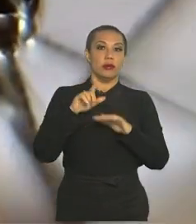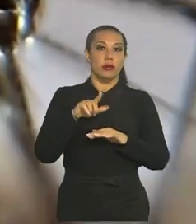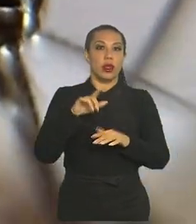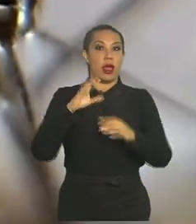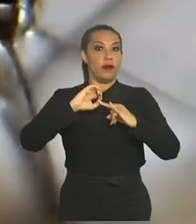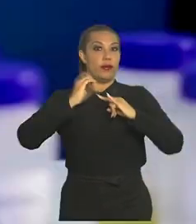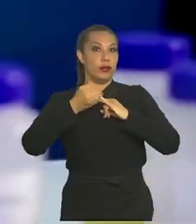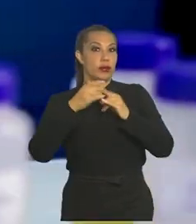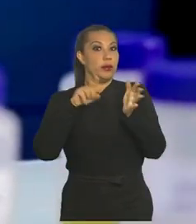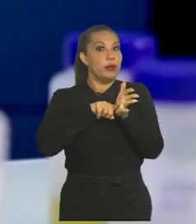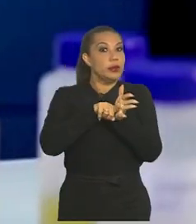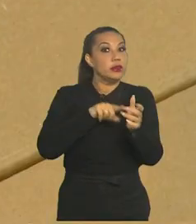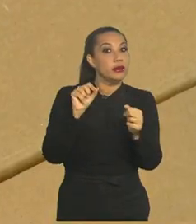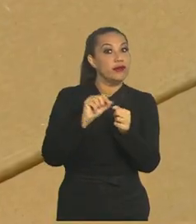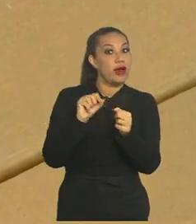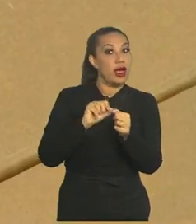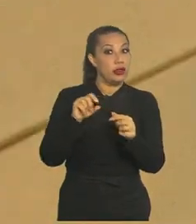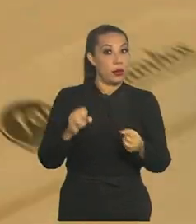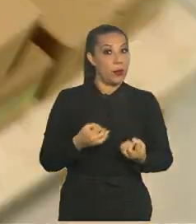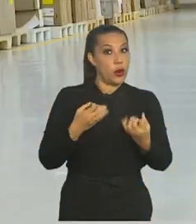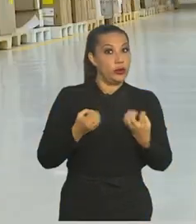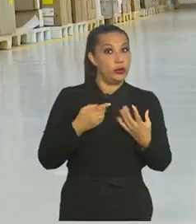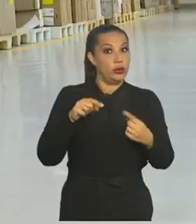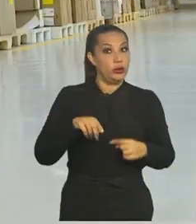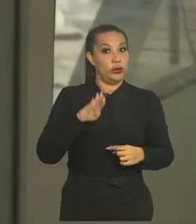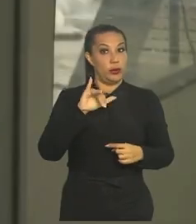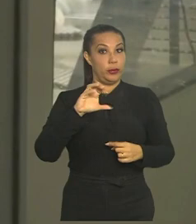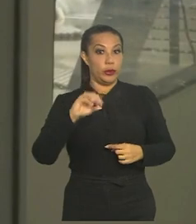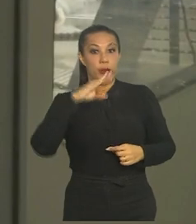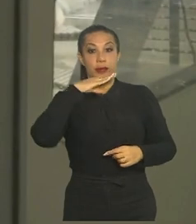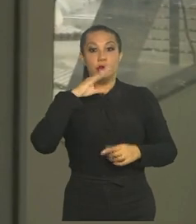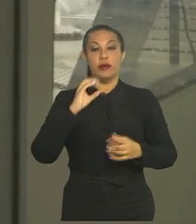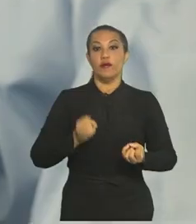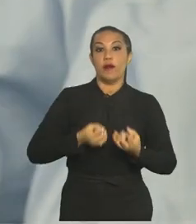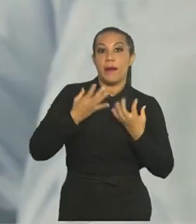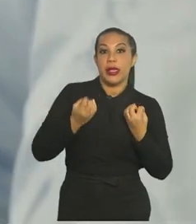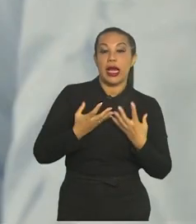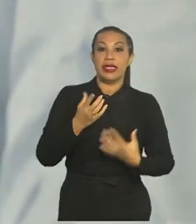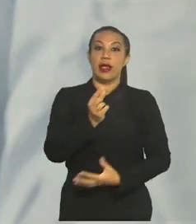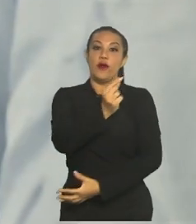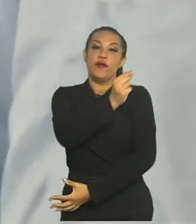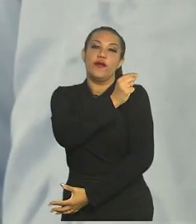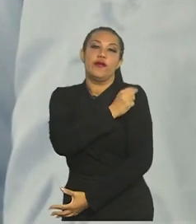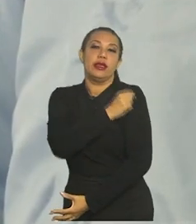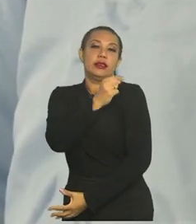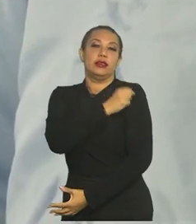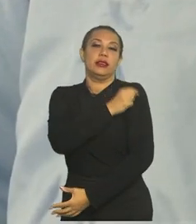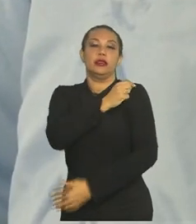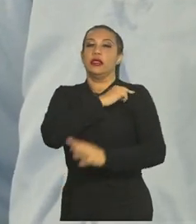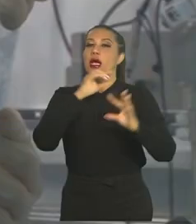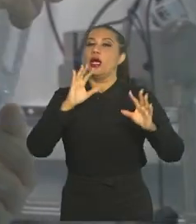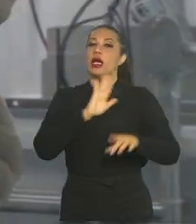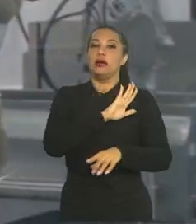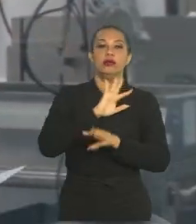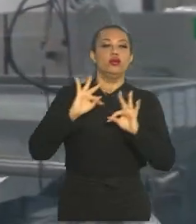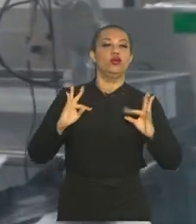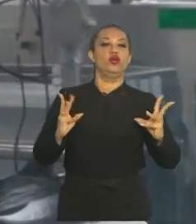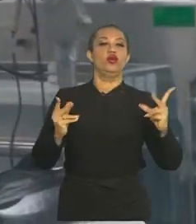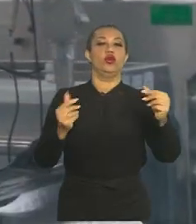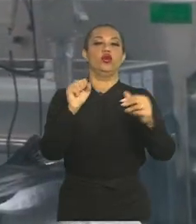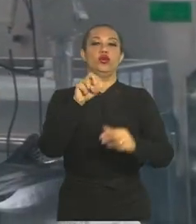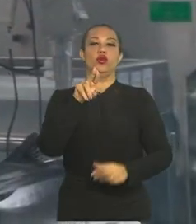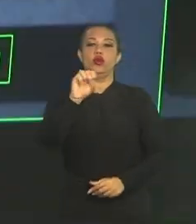pesquisa e também produz. Em biomanguinhos, são fabricadas vacinas que atendem toda a rede do Sistema Único de Saúde.